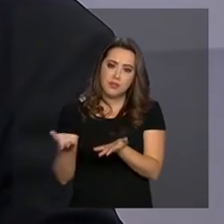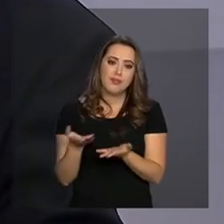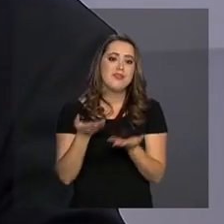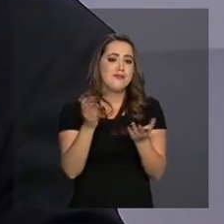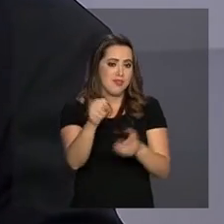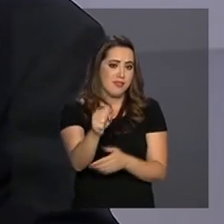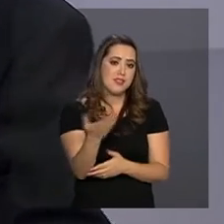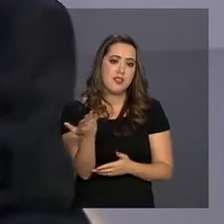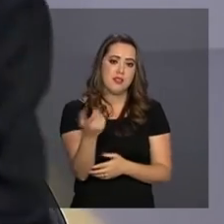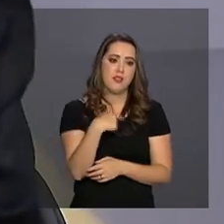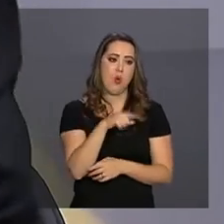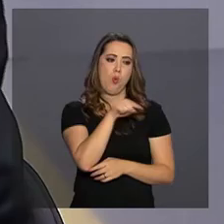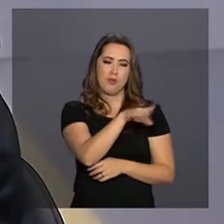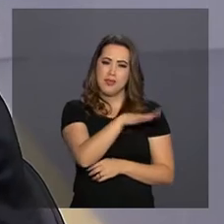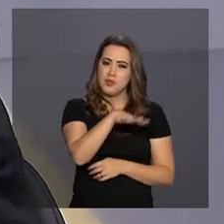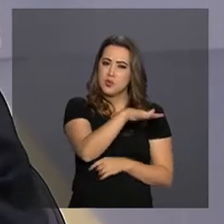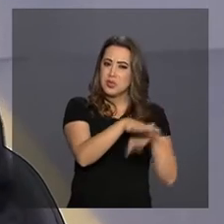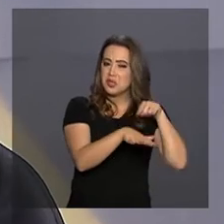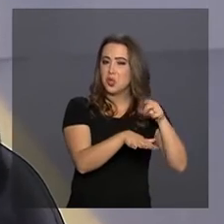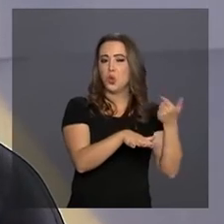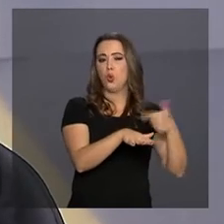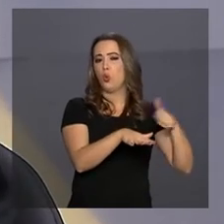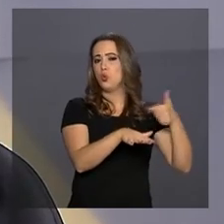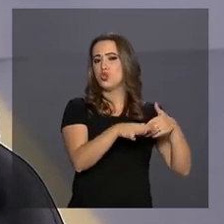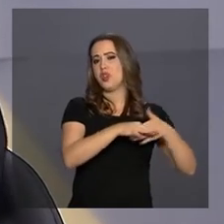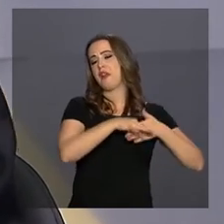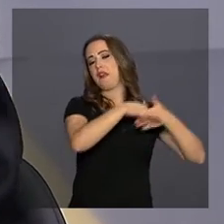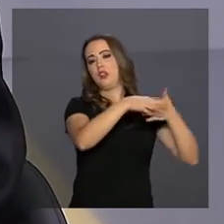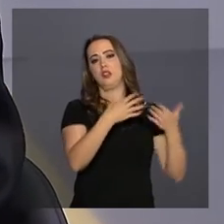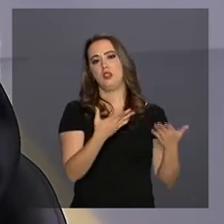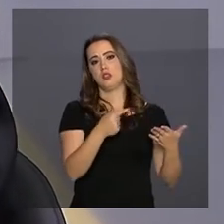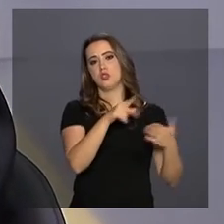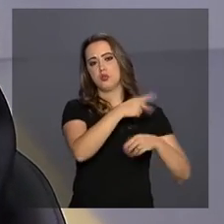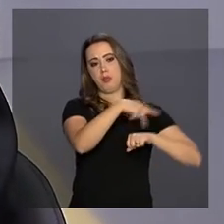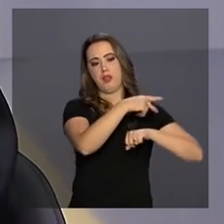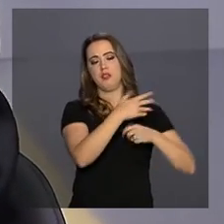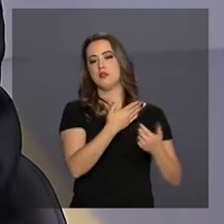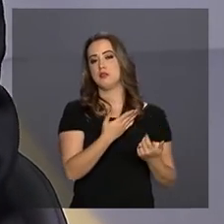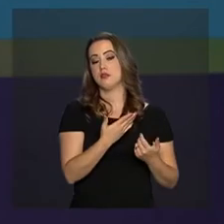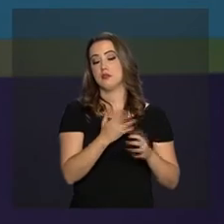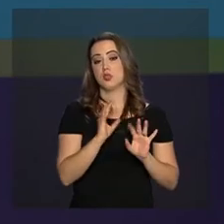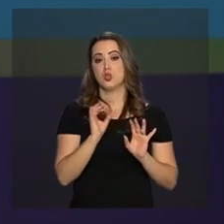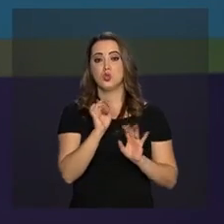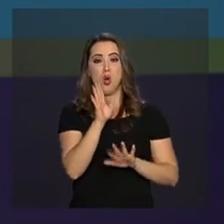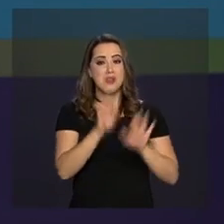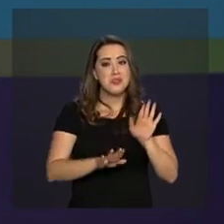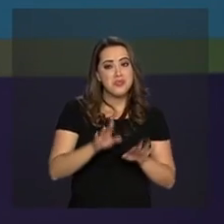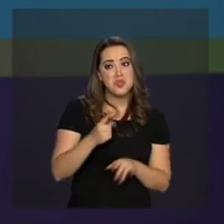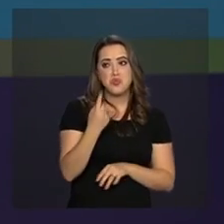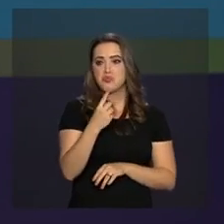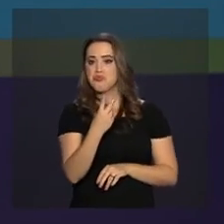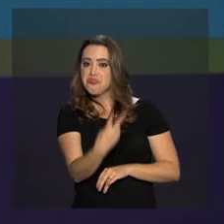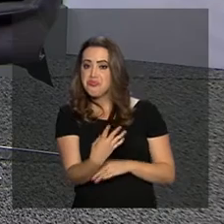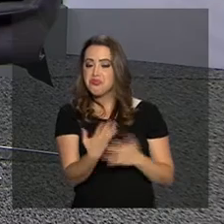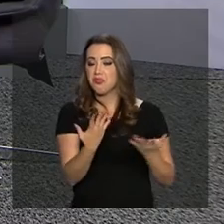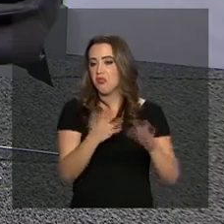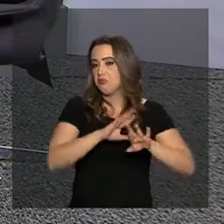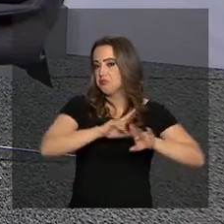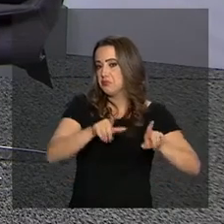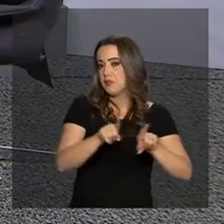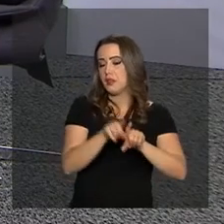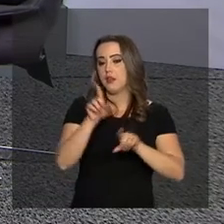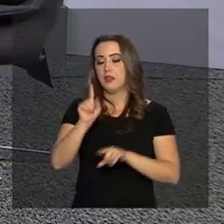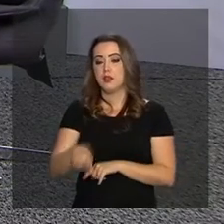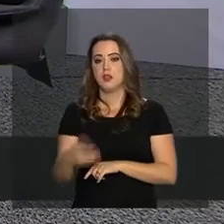chefes de Estado, chefes de governo, a não ser episodicamente, de forma episódica. Então, aqui não. Davos surge,